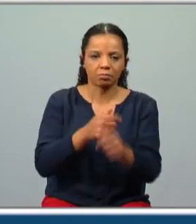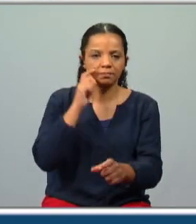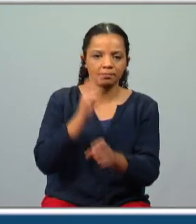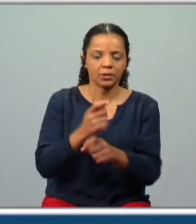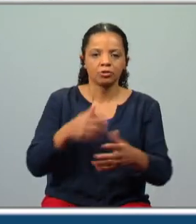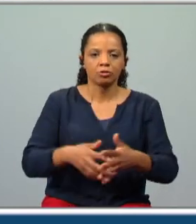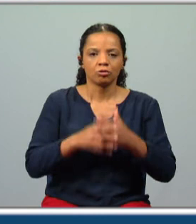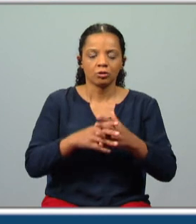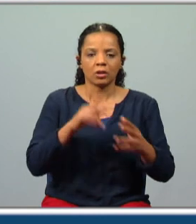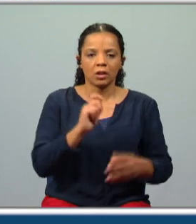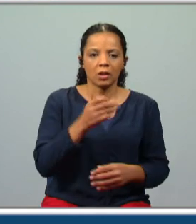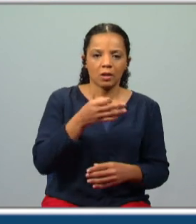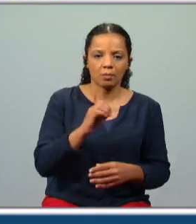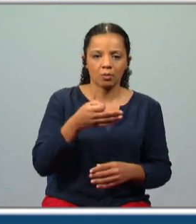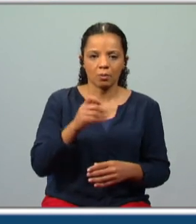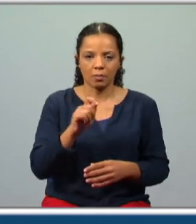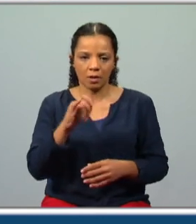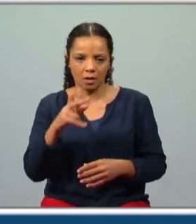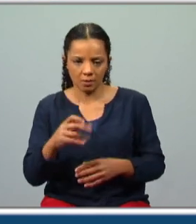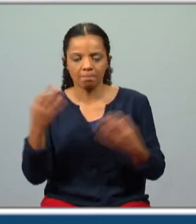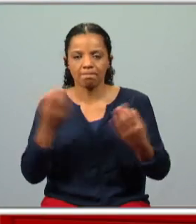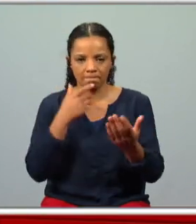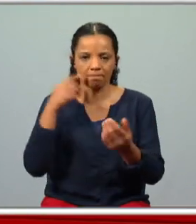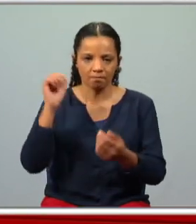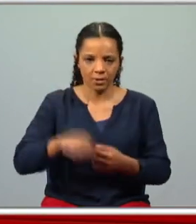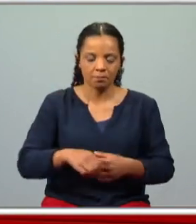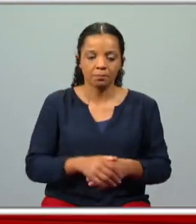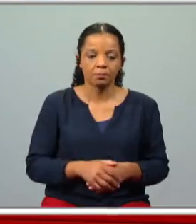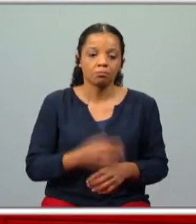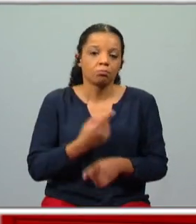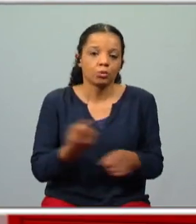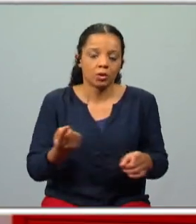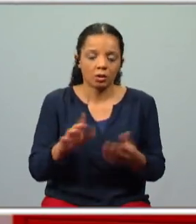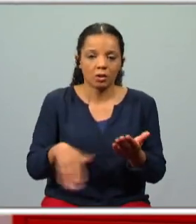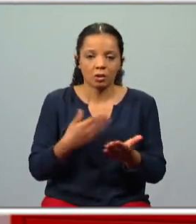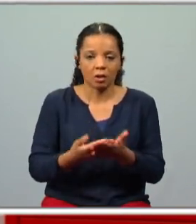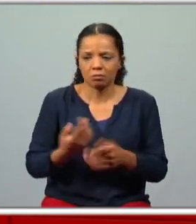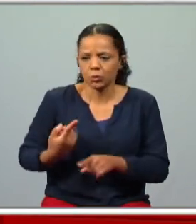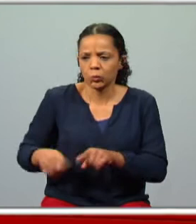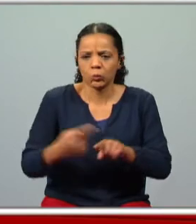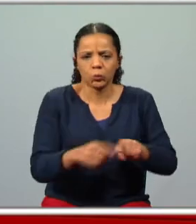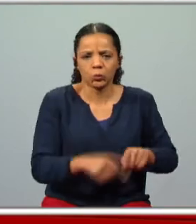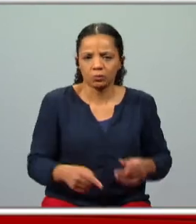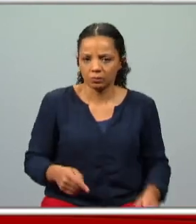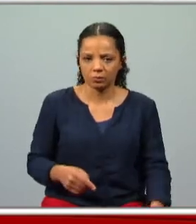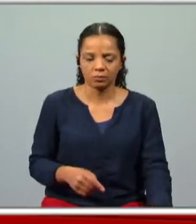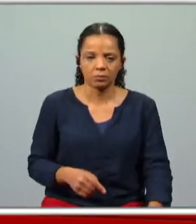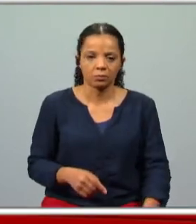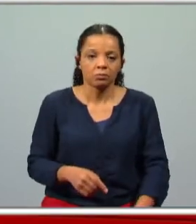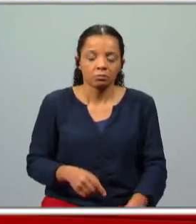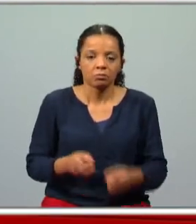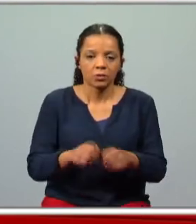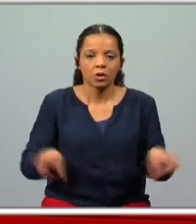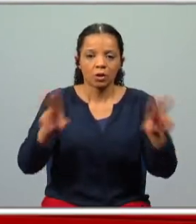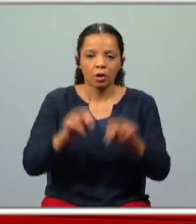estruturais da epopeia efetivamente cumprem porque lhes dão variedade repara são novos